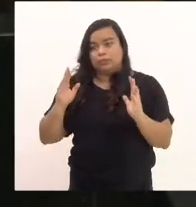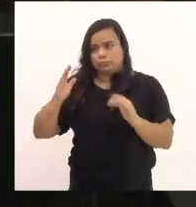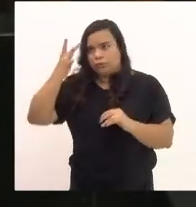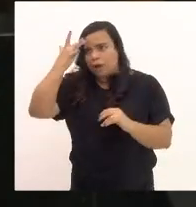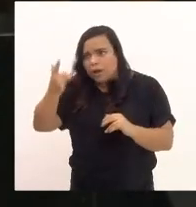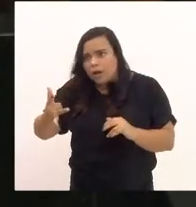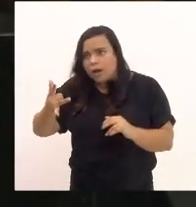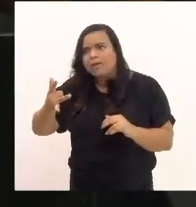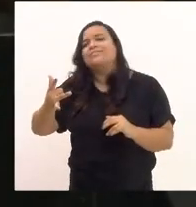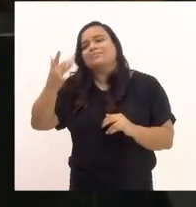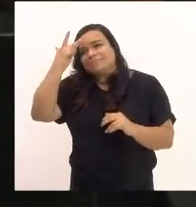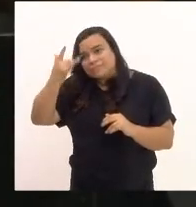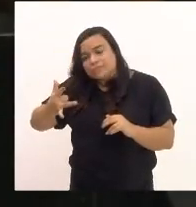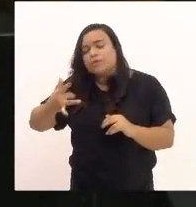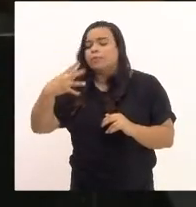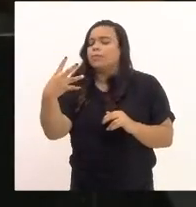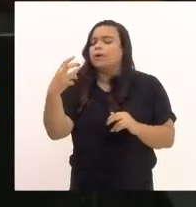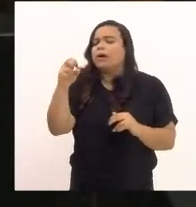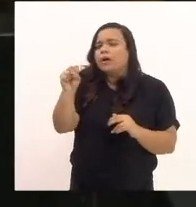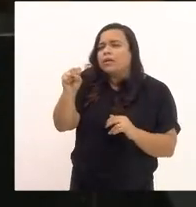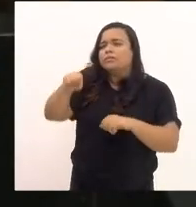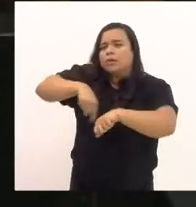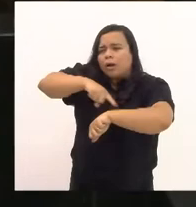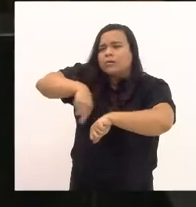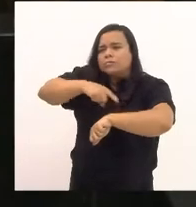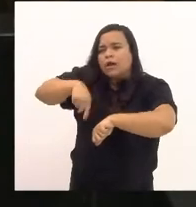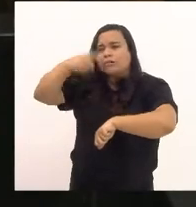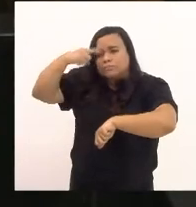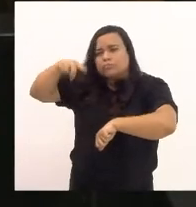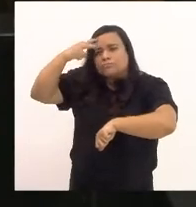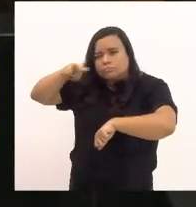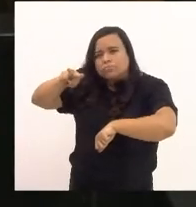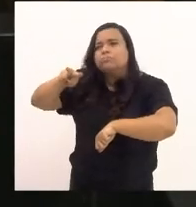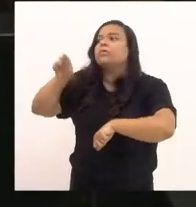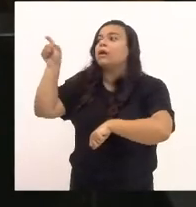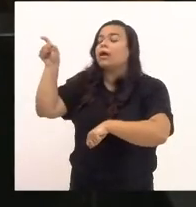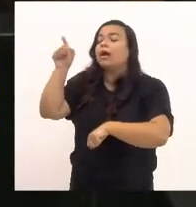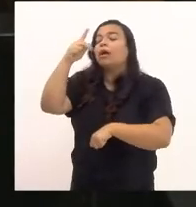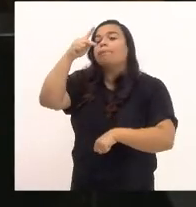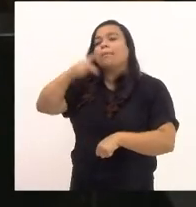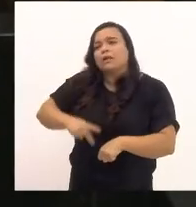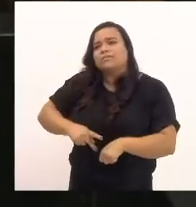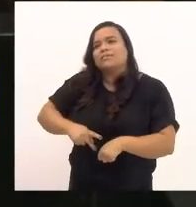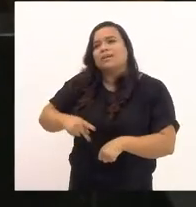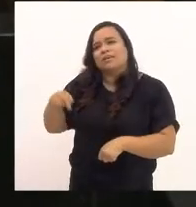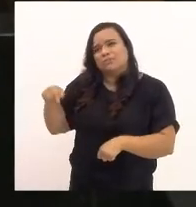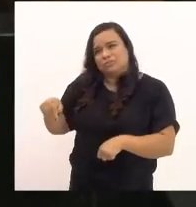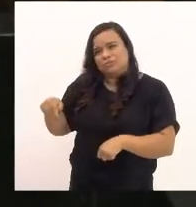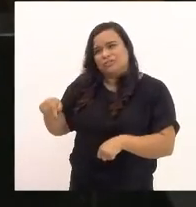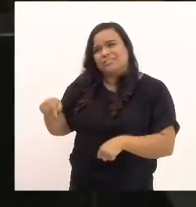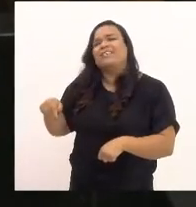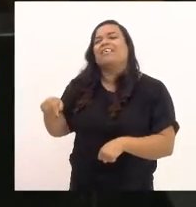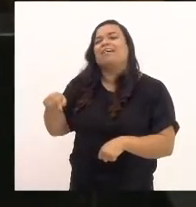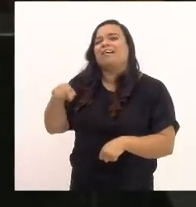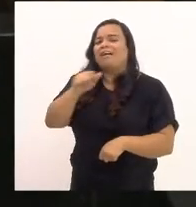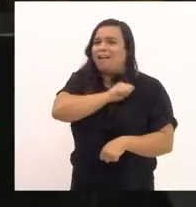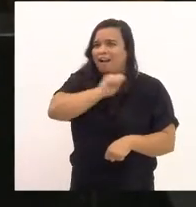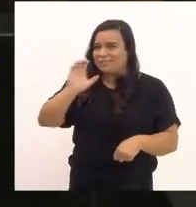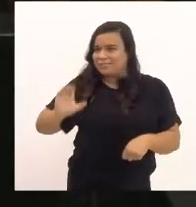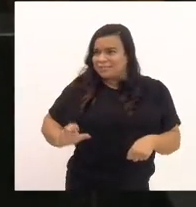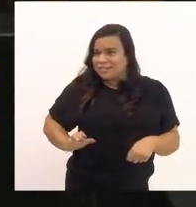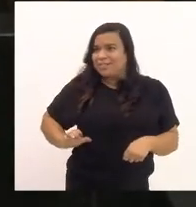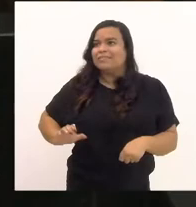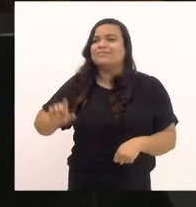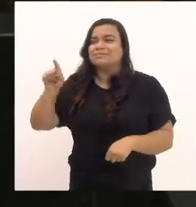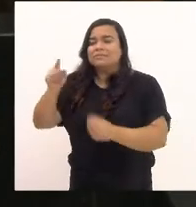ela será promulgada pelo presidente da Casa, André Ceciliano. E